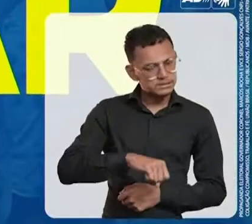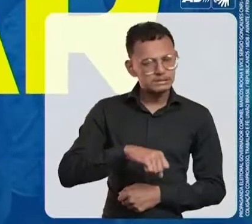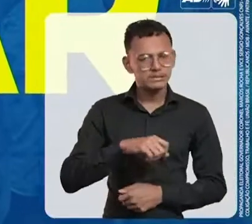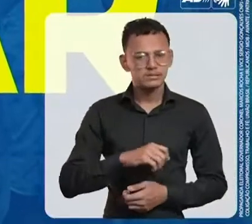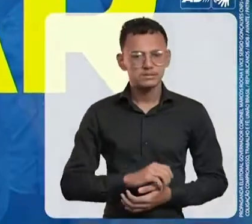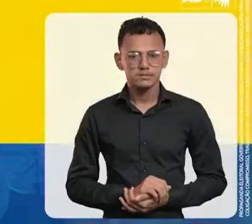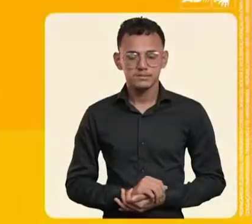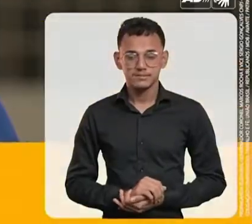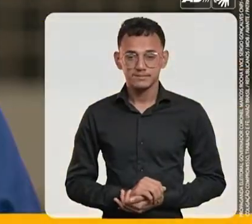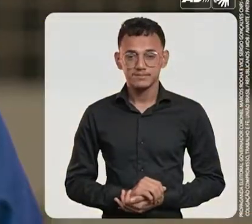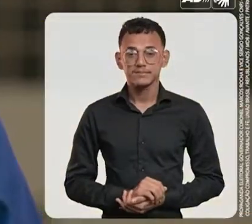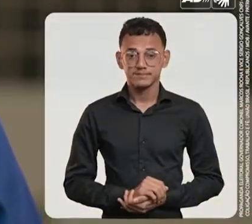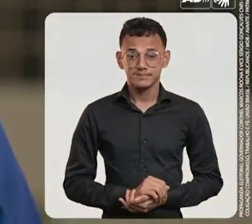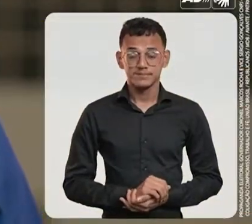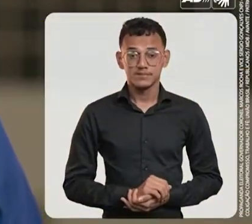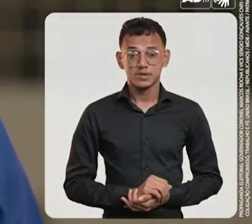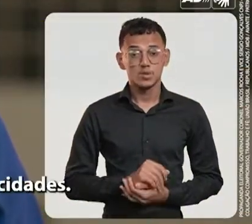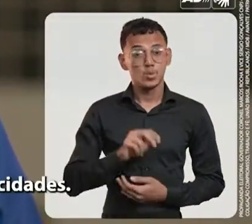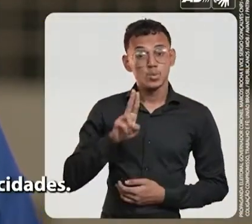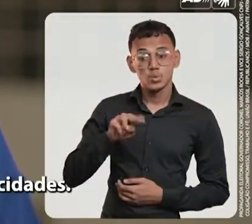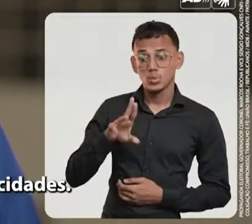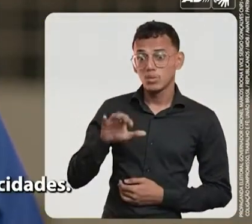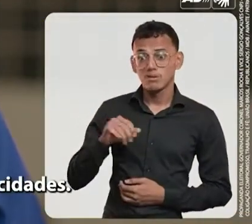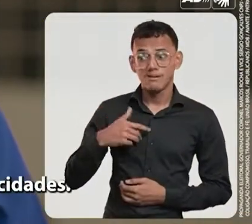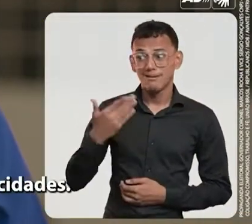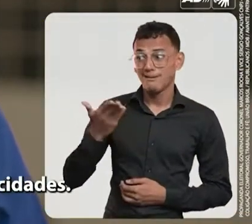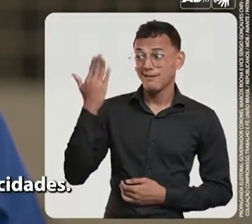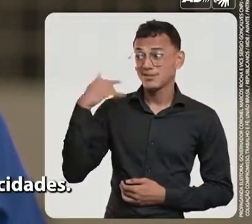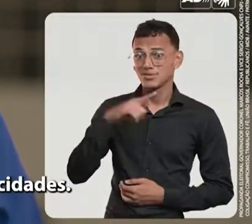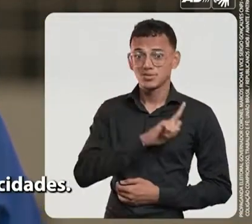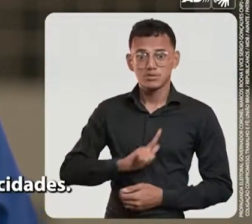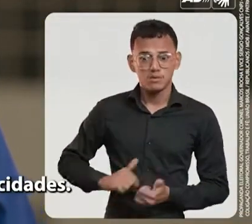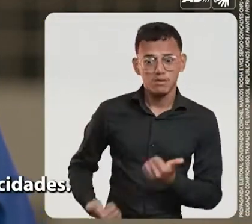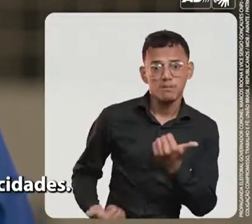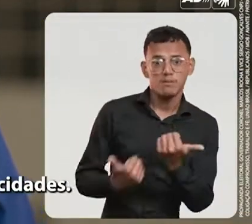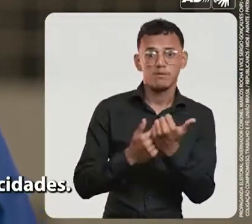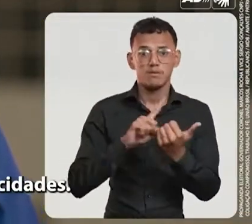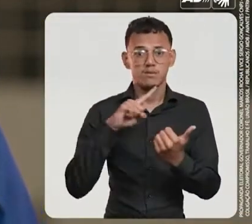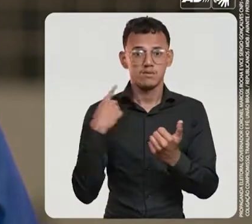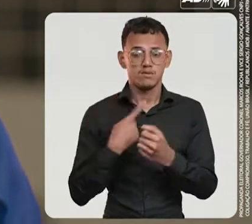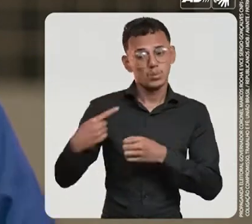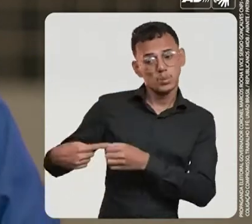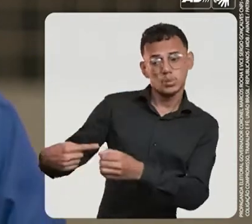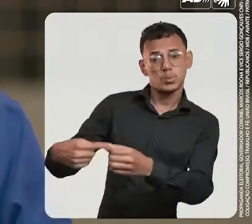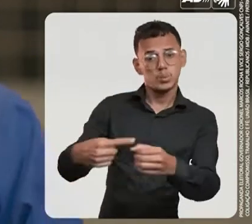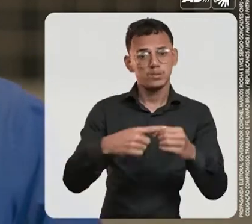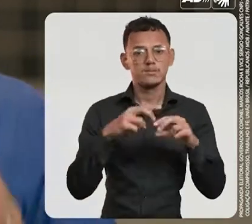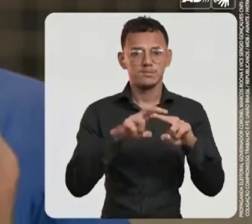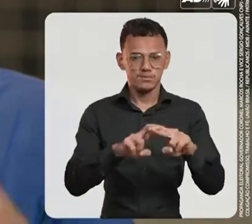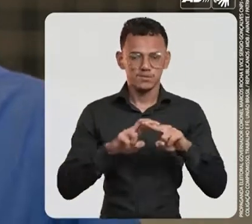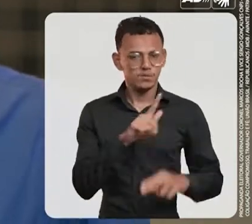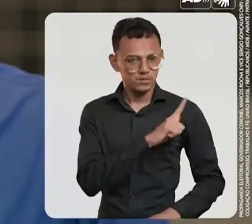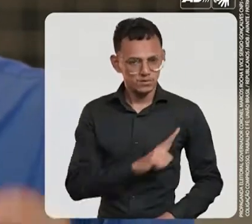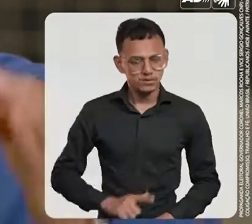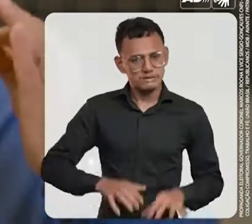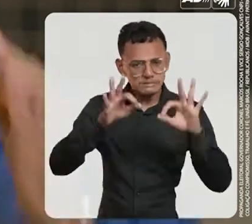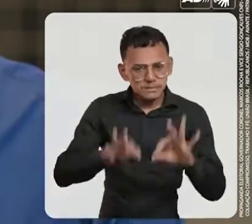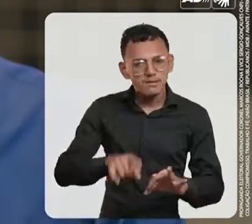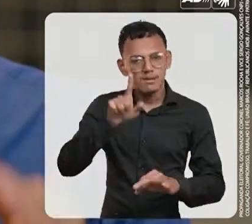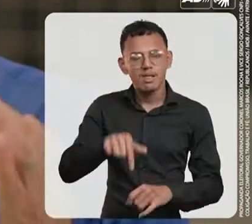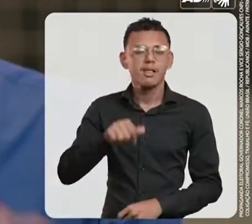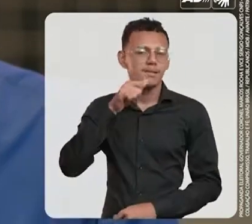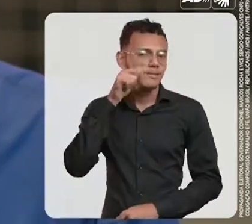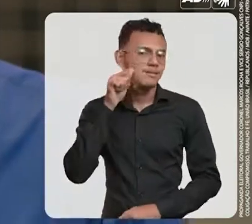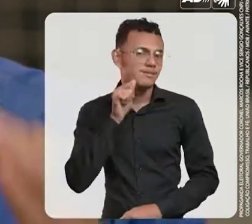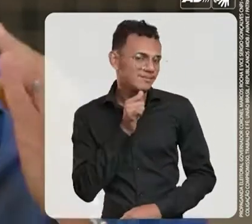trabalhar! Nunca na nossa história um governador apoiou tanto as nossas cidades. Por isso, o governador é